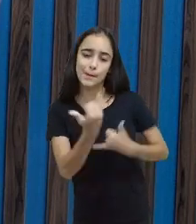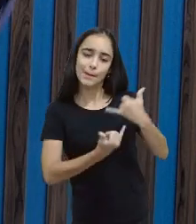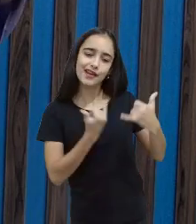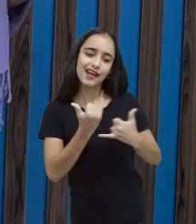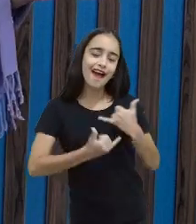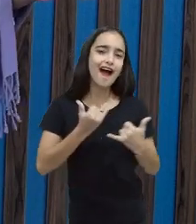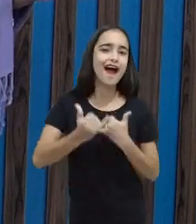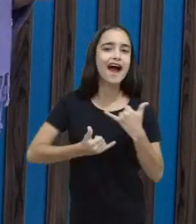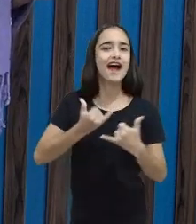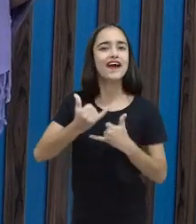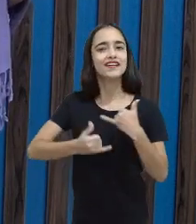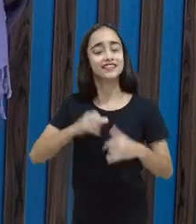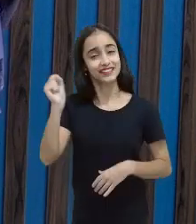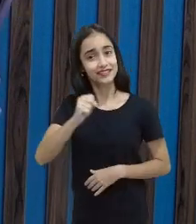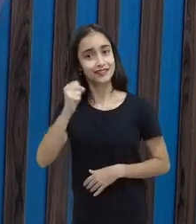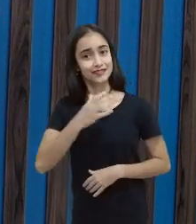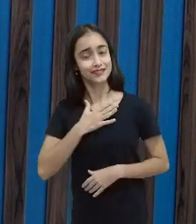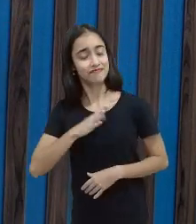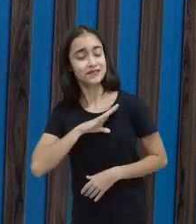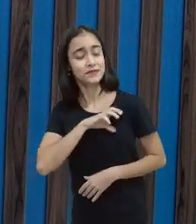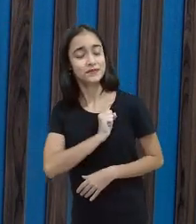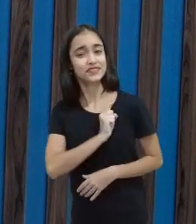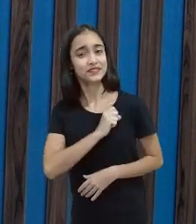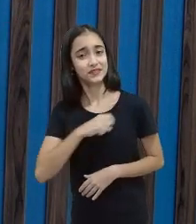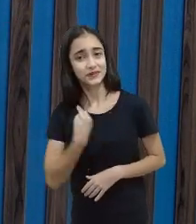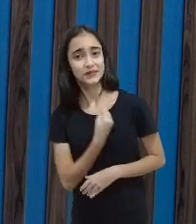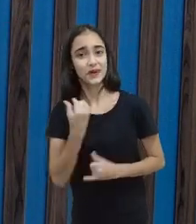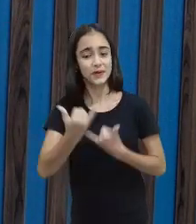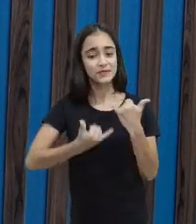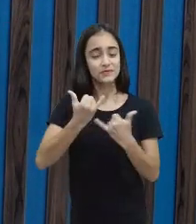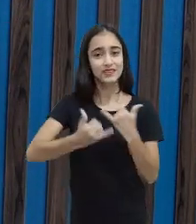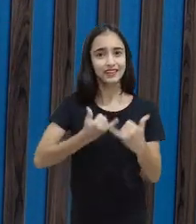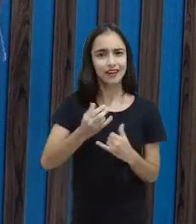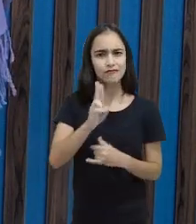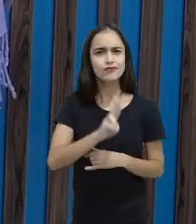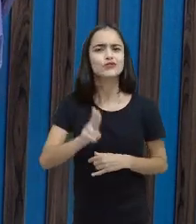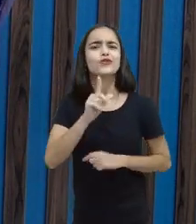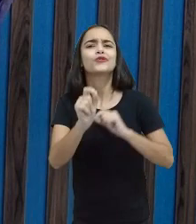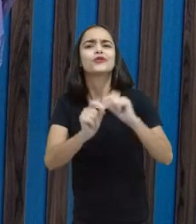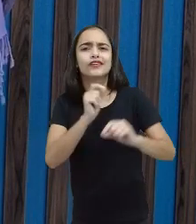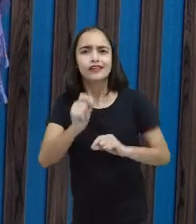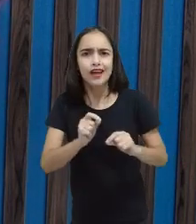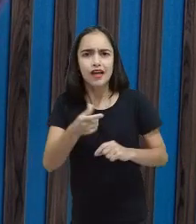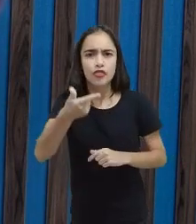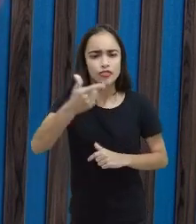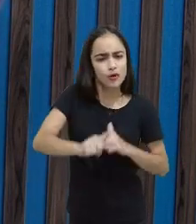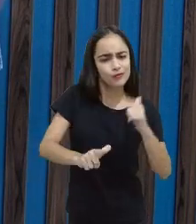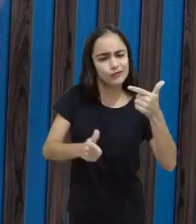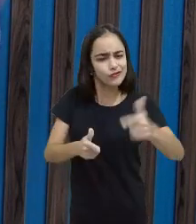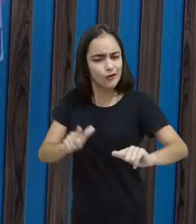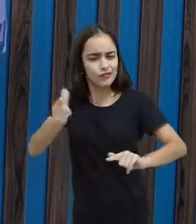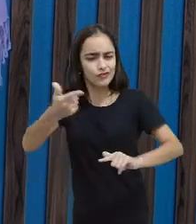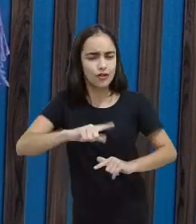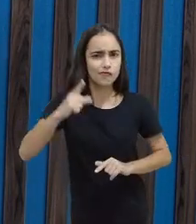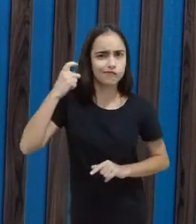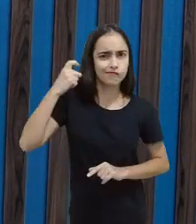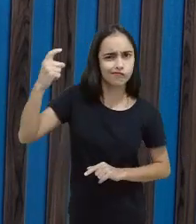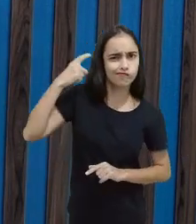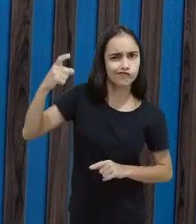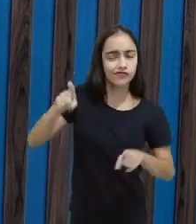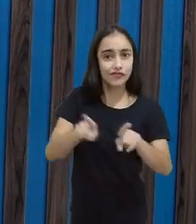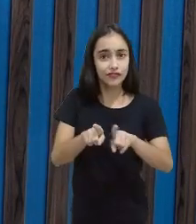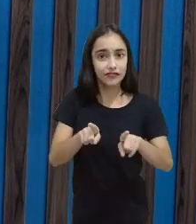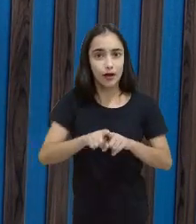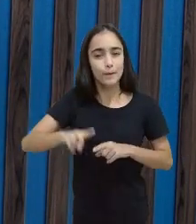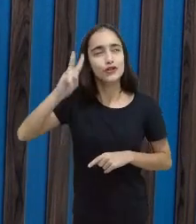Pois é, meus amores! A gente brincava usando onomatopeias, a gente brincava ao som de parlendas